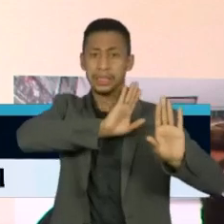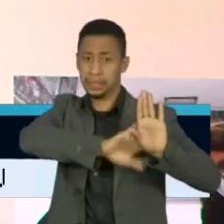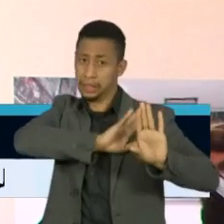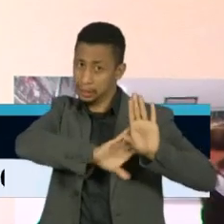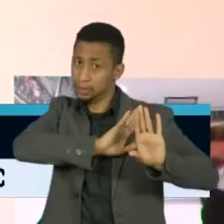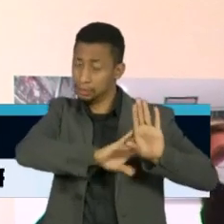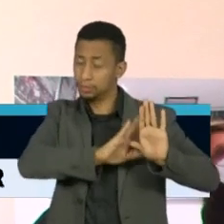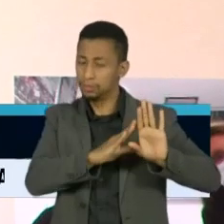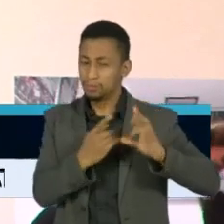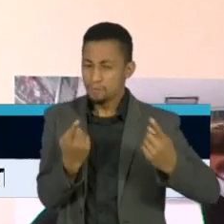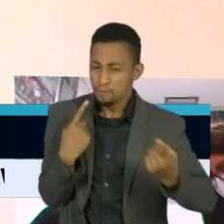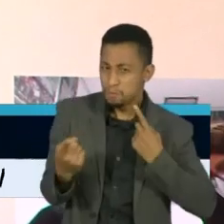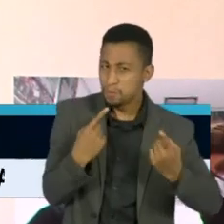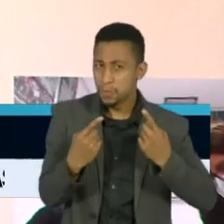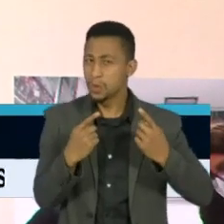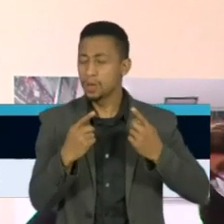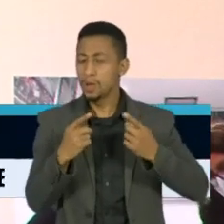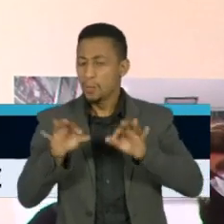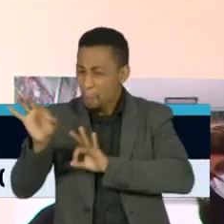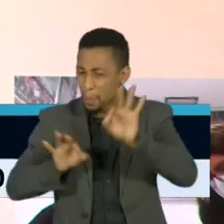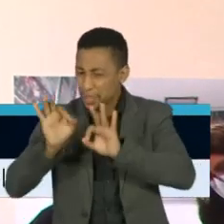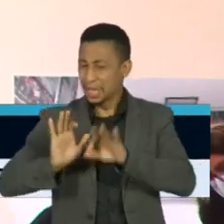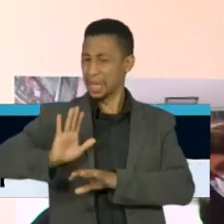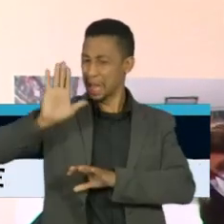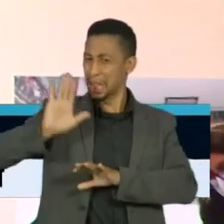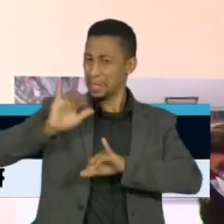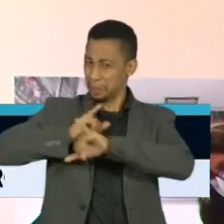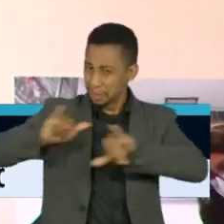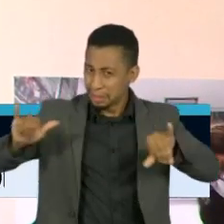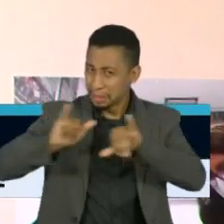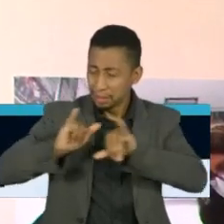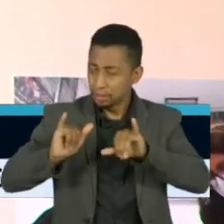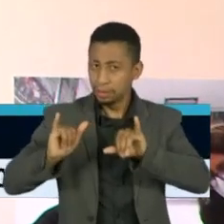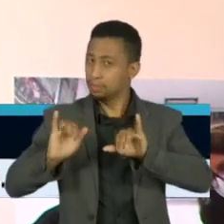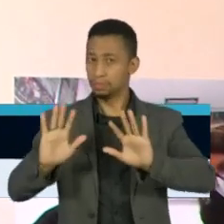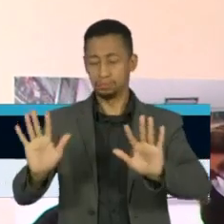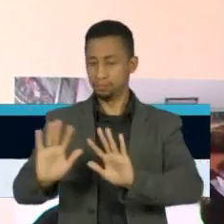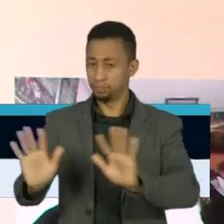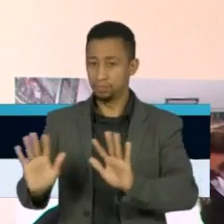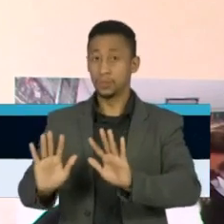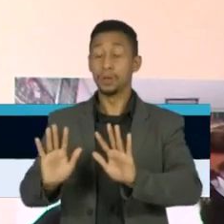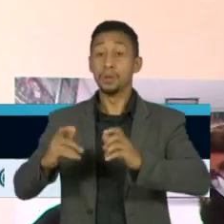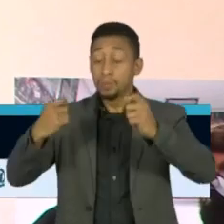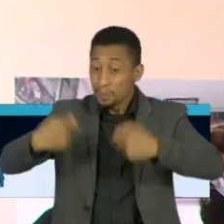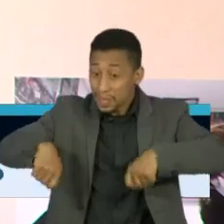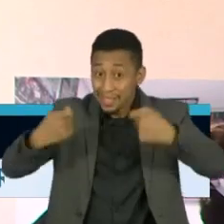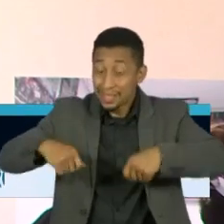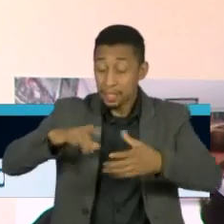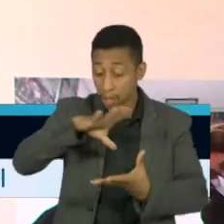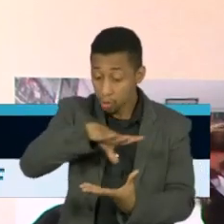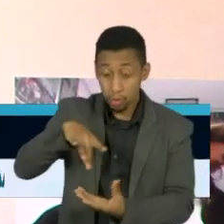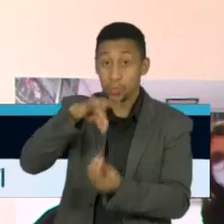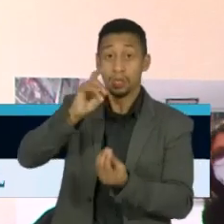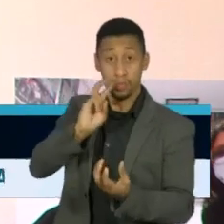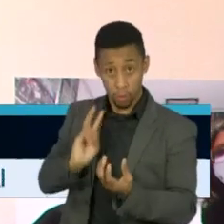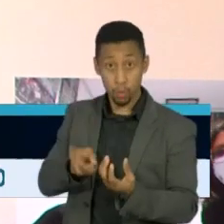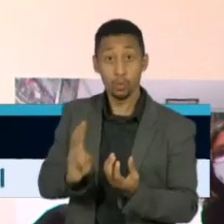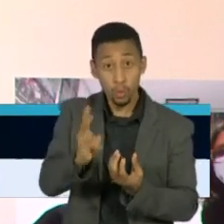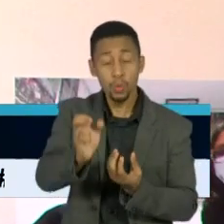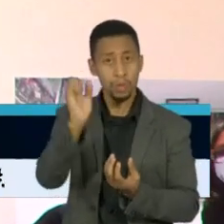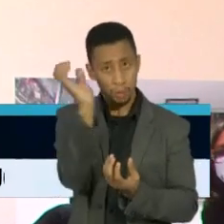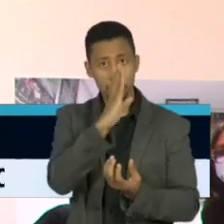discute aqui um projeto eleitoral. O que se discute é que haja democracia no país, para que as nossas